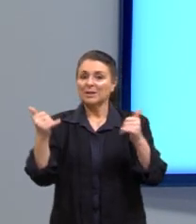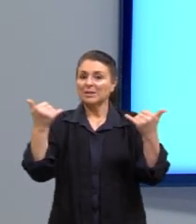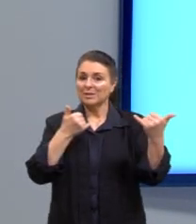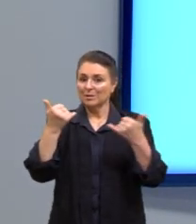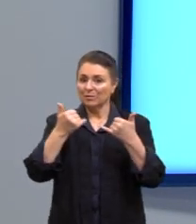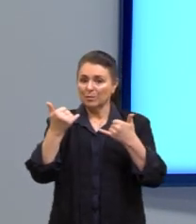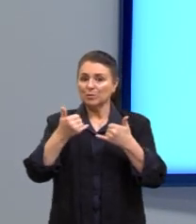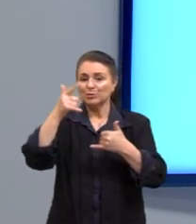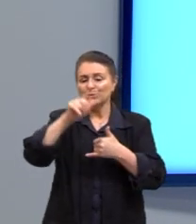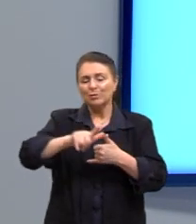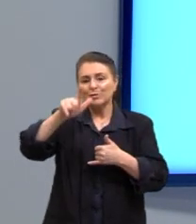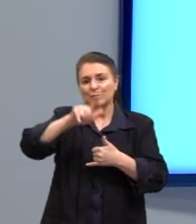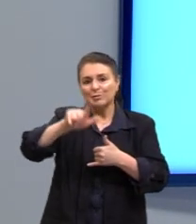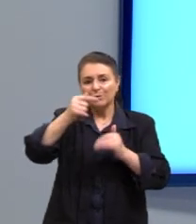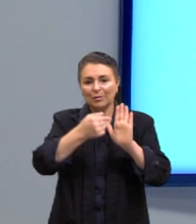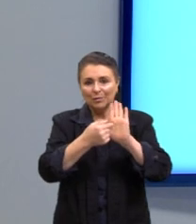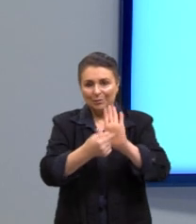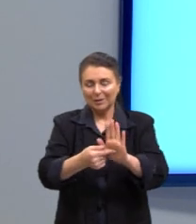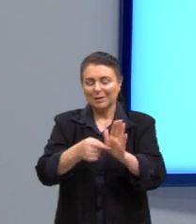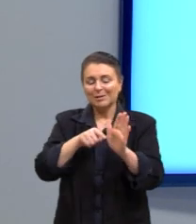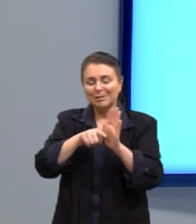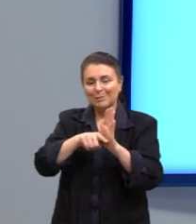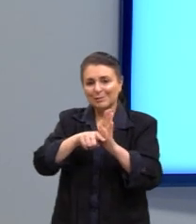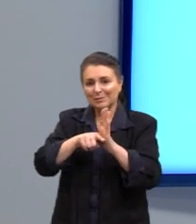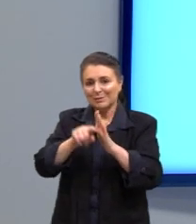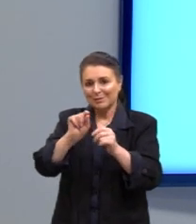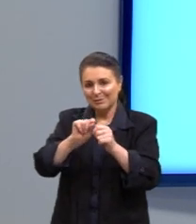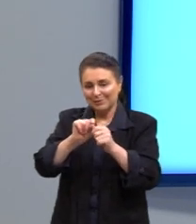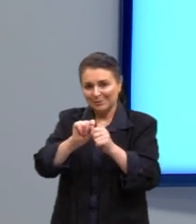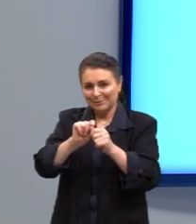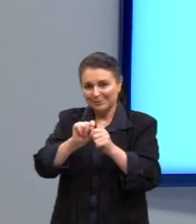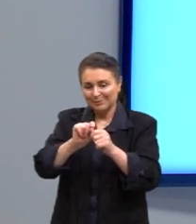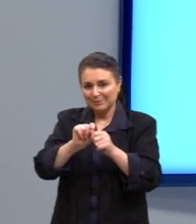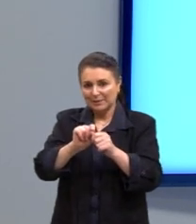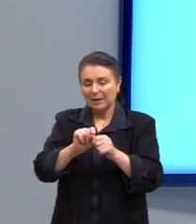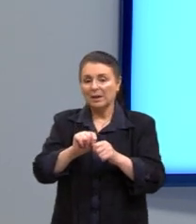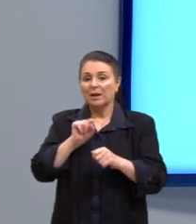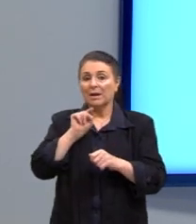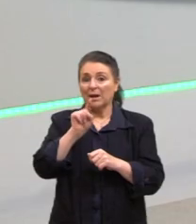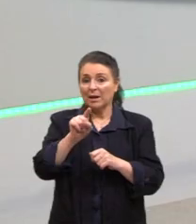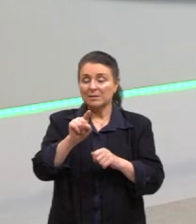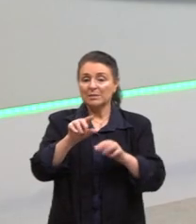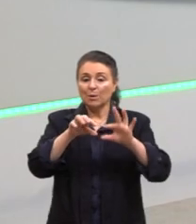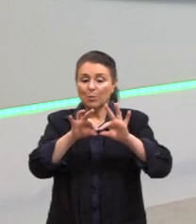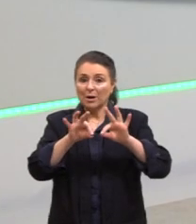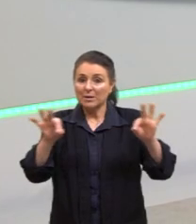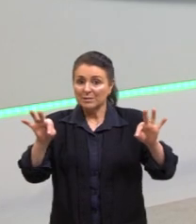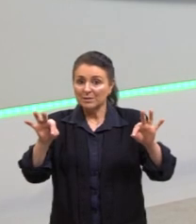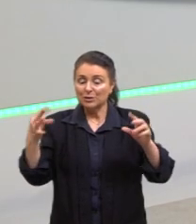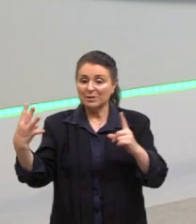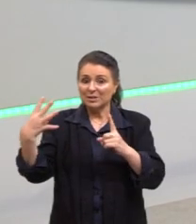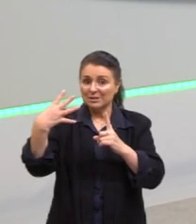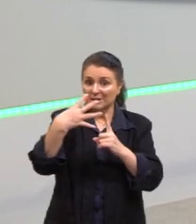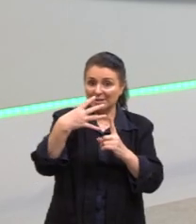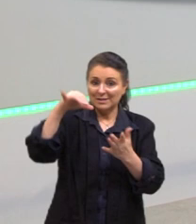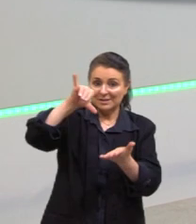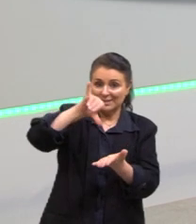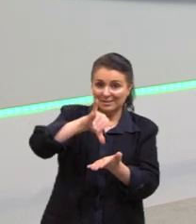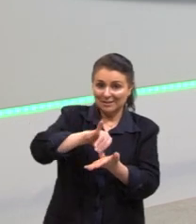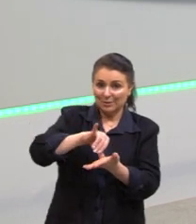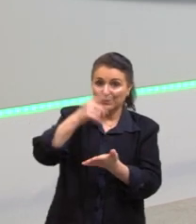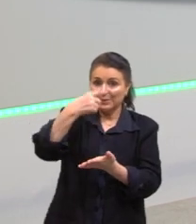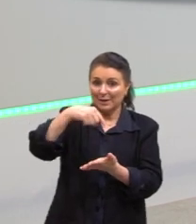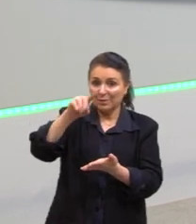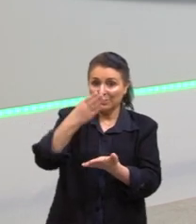repetiram na nossa pesquisa, né? Então, essas seriam as medidas de tendência central. Na